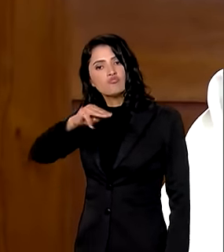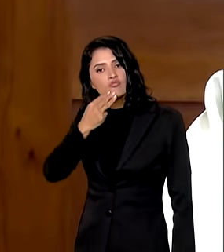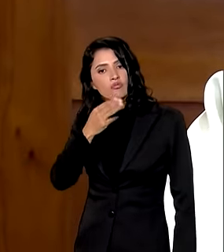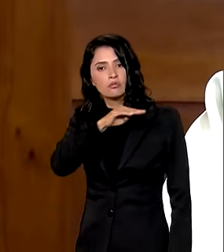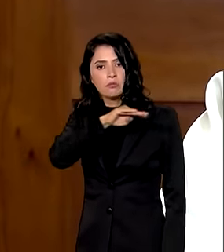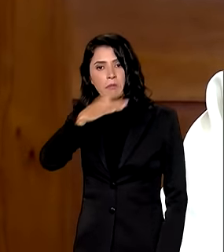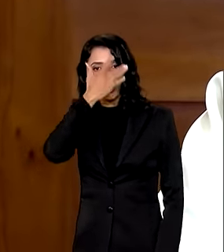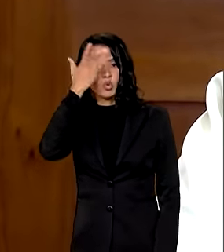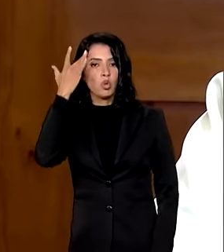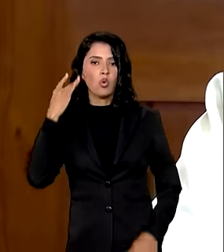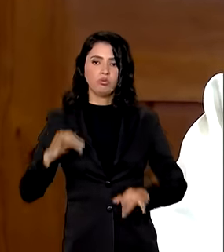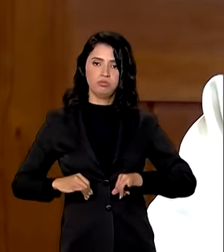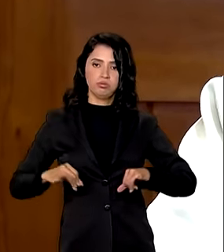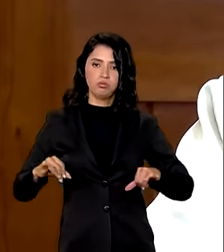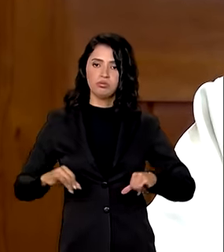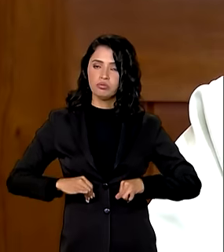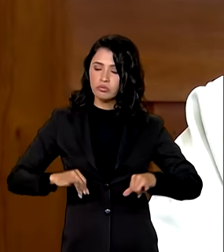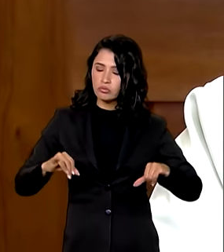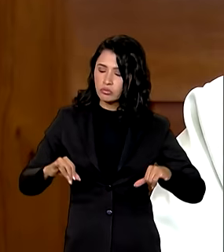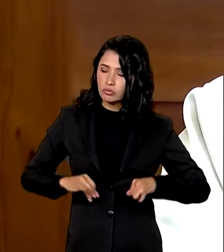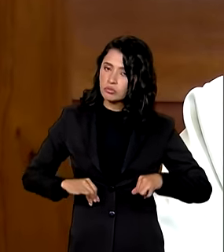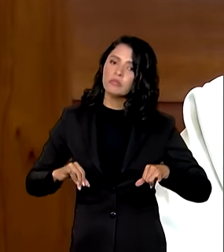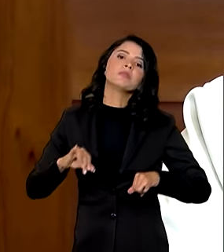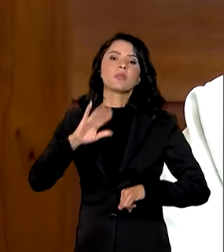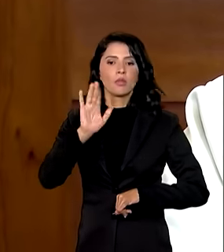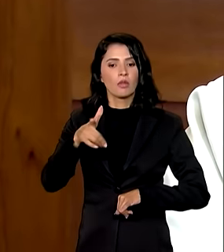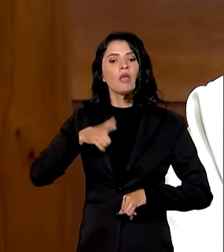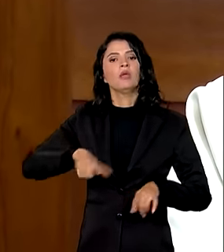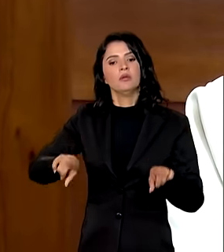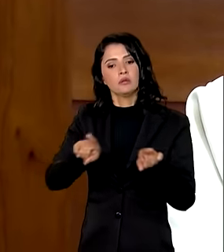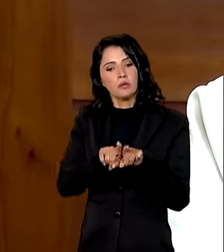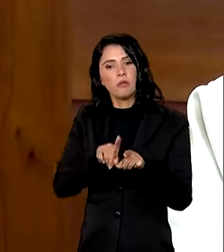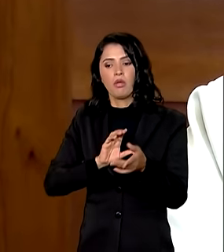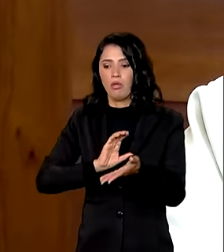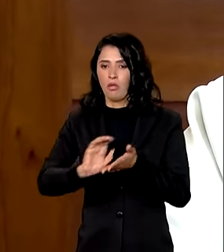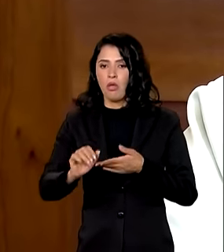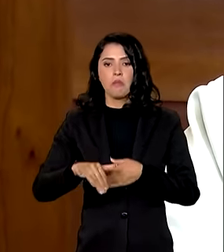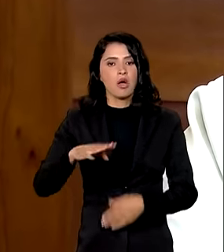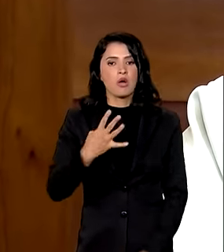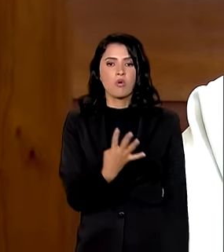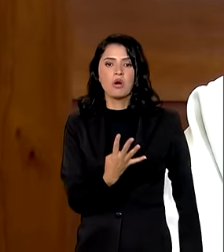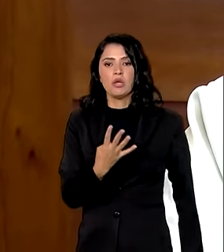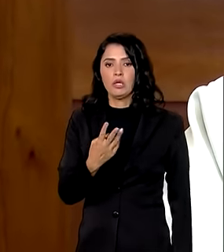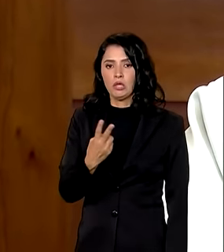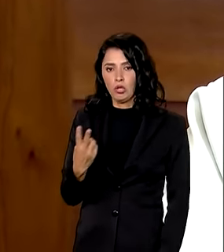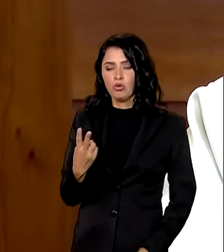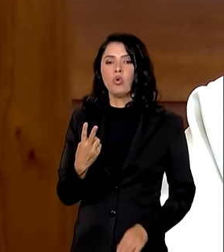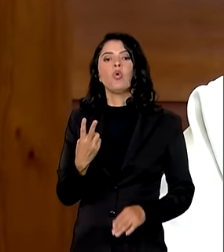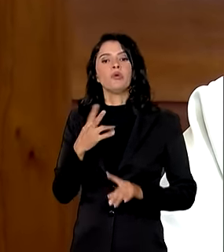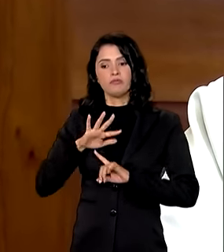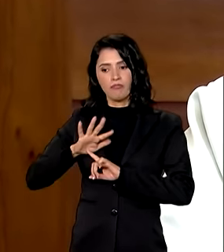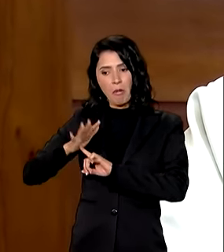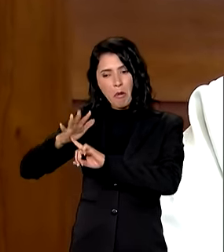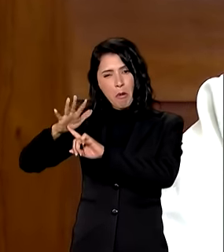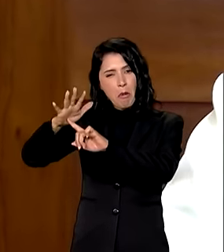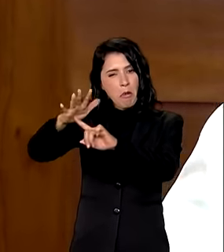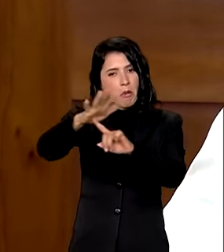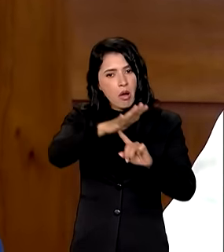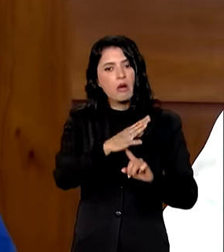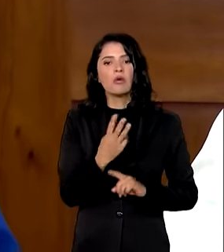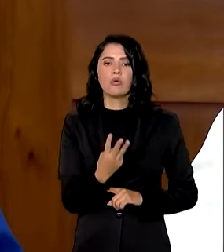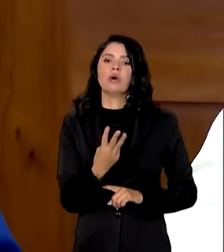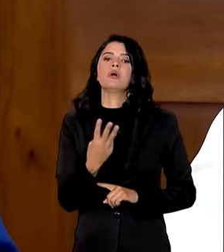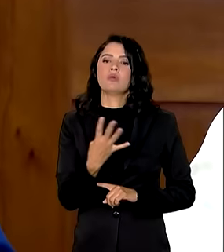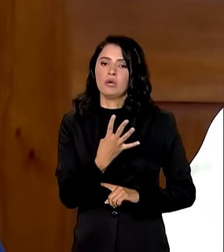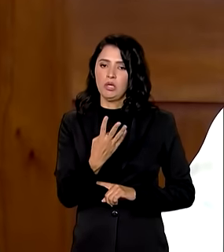atingidas. Nós temos empregados mais de 42 equipamentos de helicópteros, das Forças